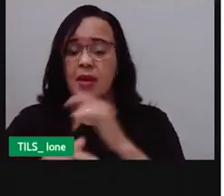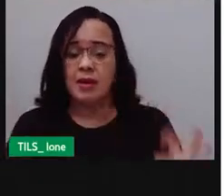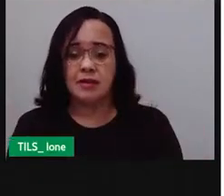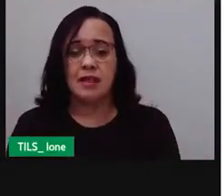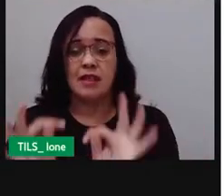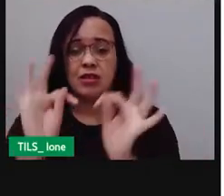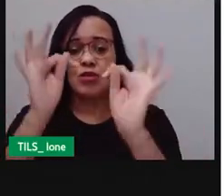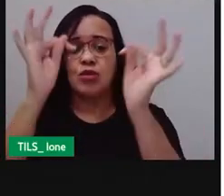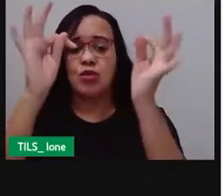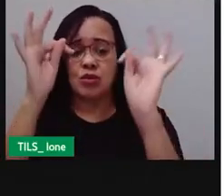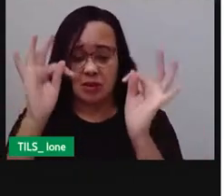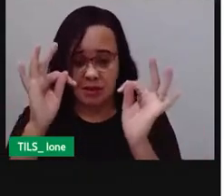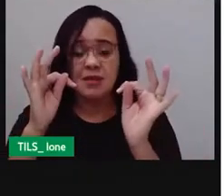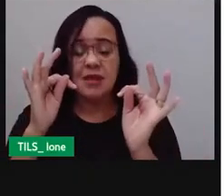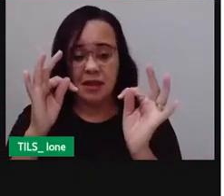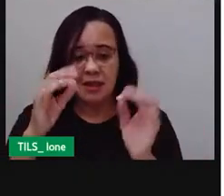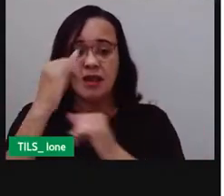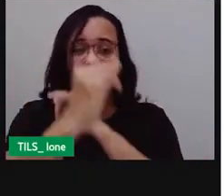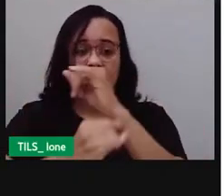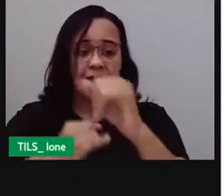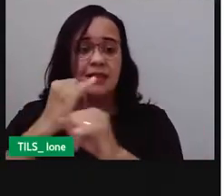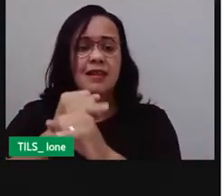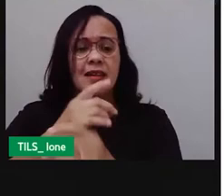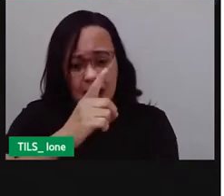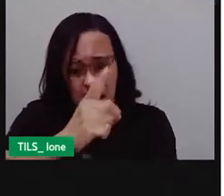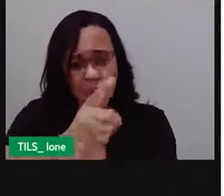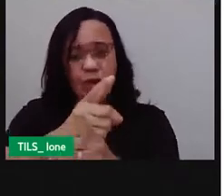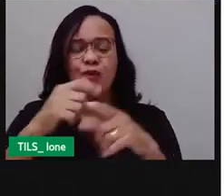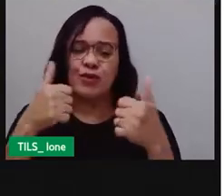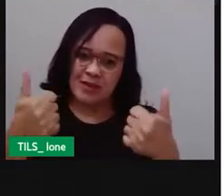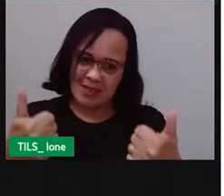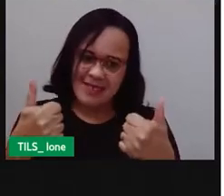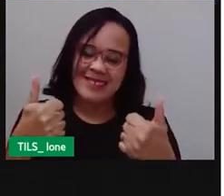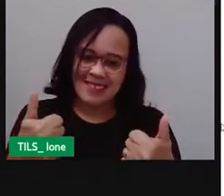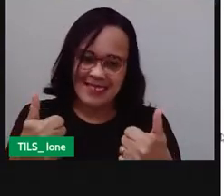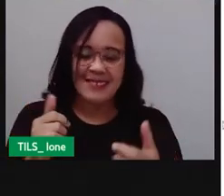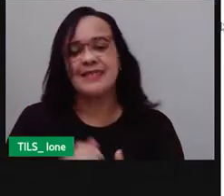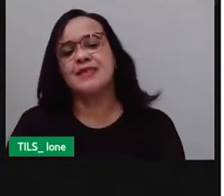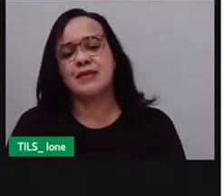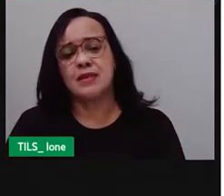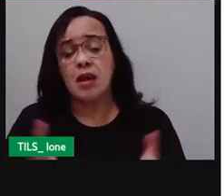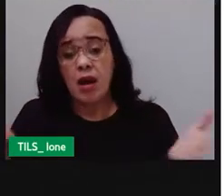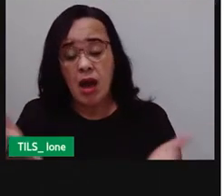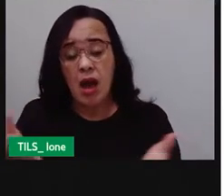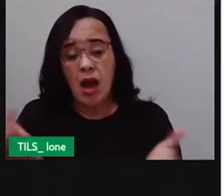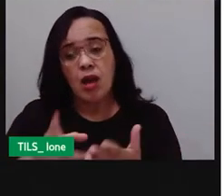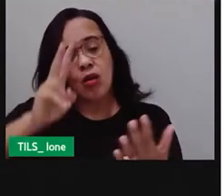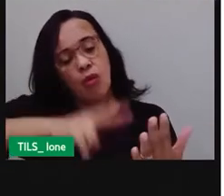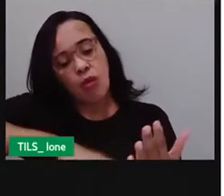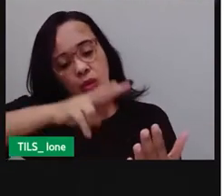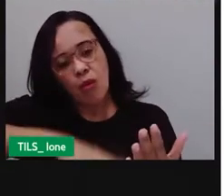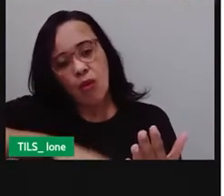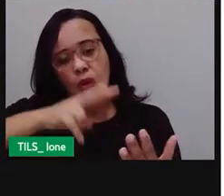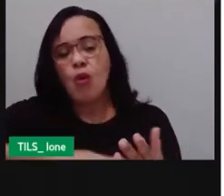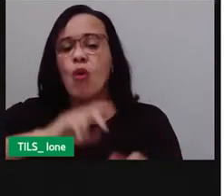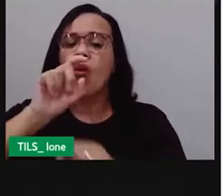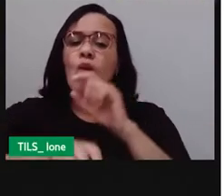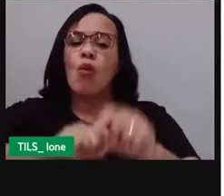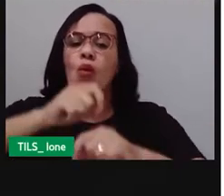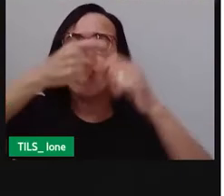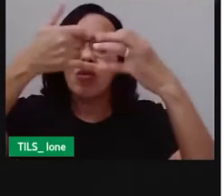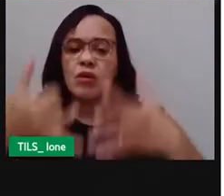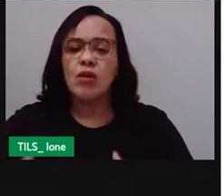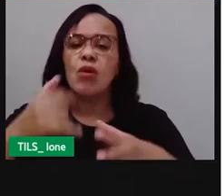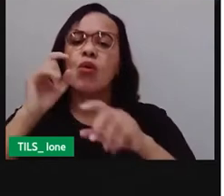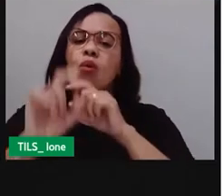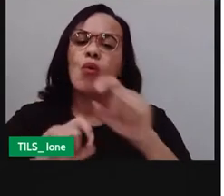vocês é um guia turístico digital, tá? E aqui eu vou ler um pouco ele com você. Diz assim,